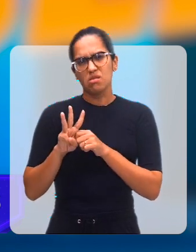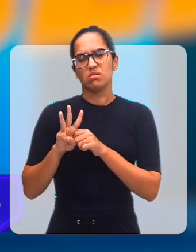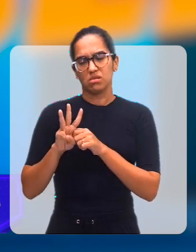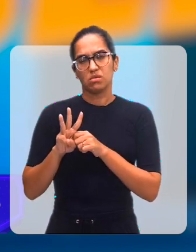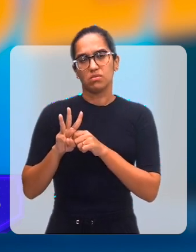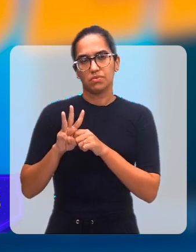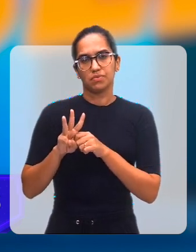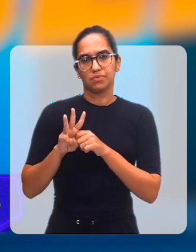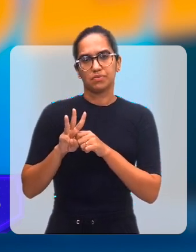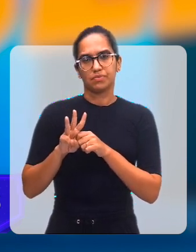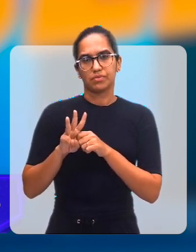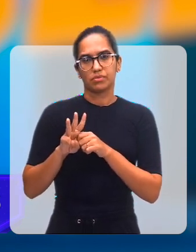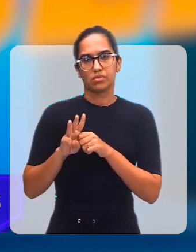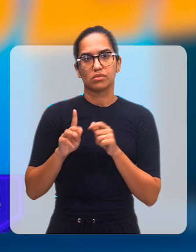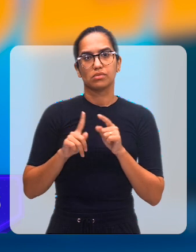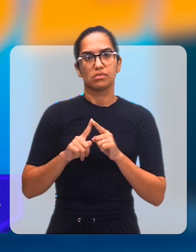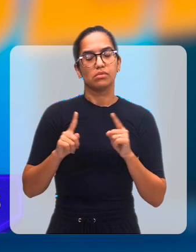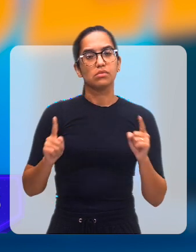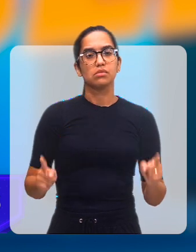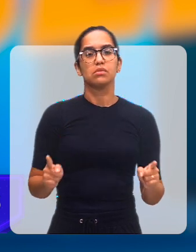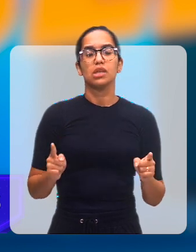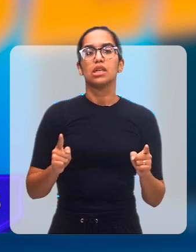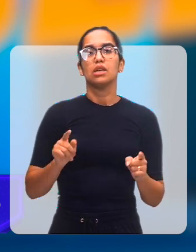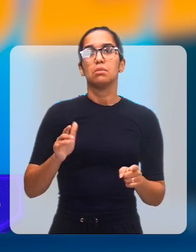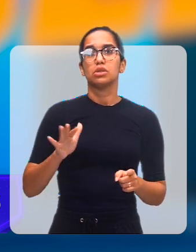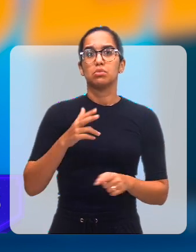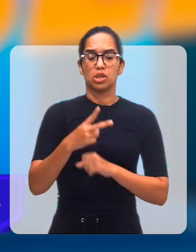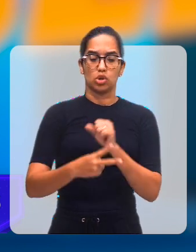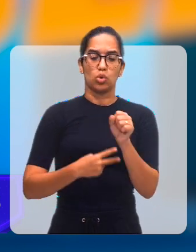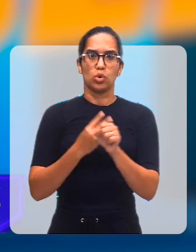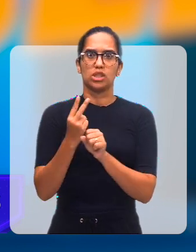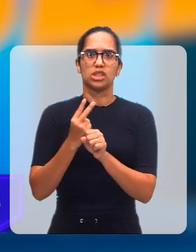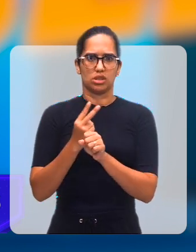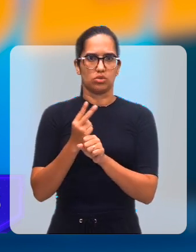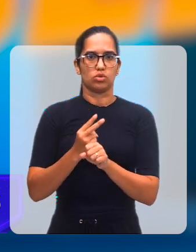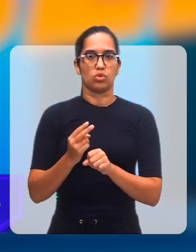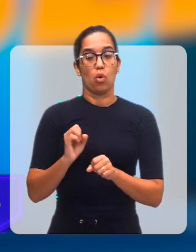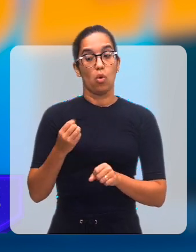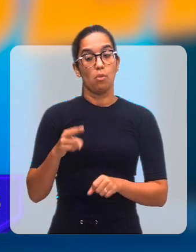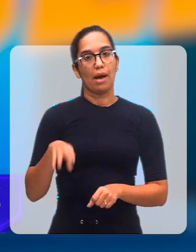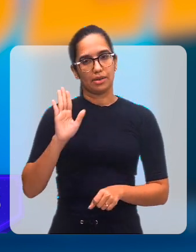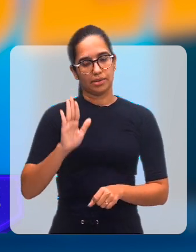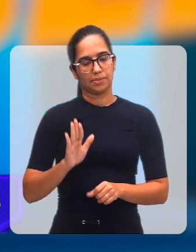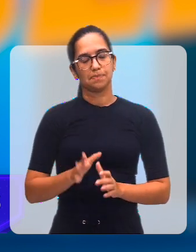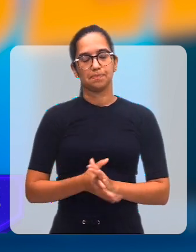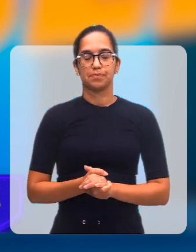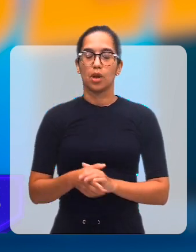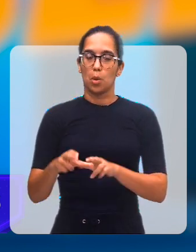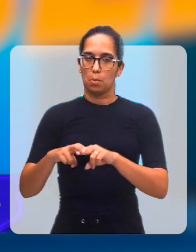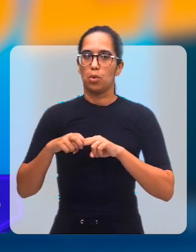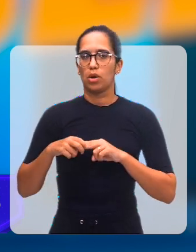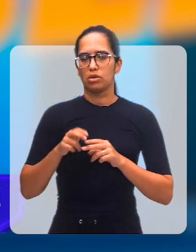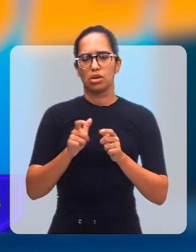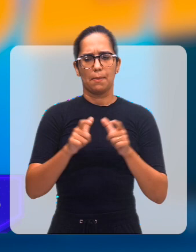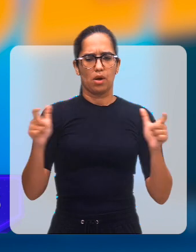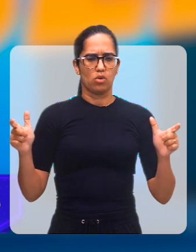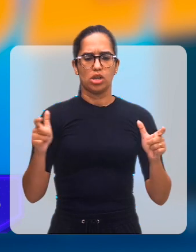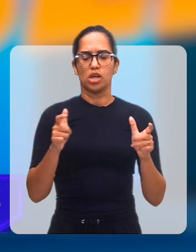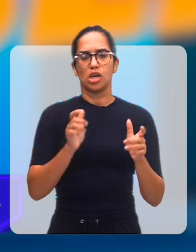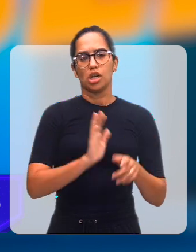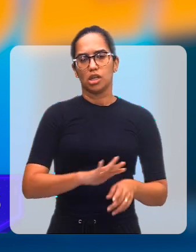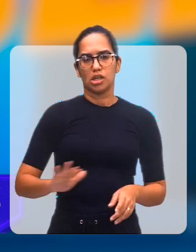mas a média mesmo é essa de dois anos, até mais, até mais mesmo, pelas demandas gerais,